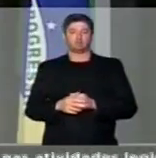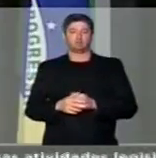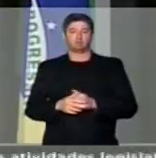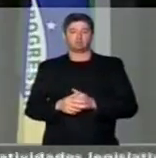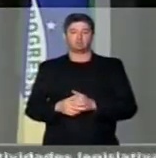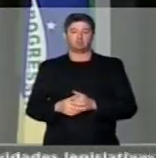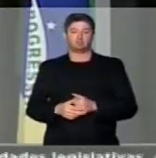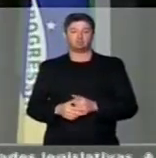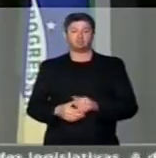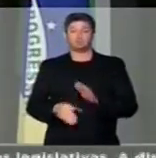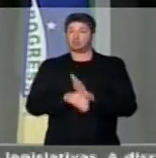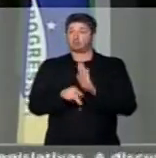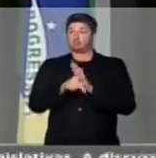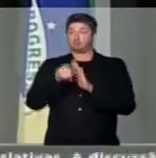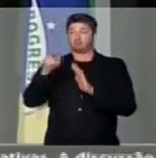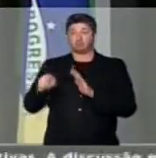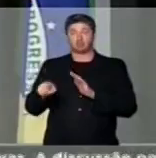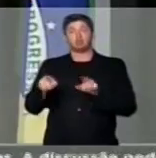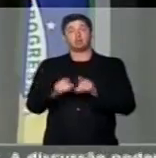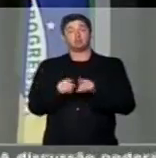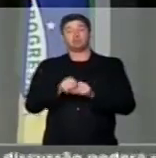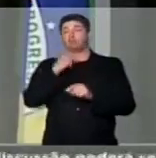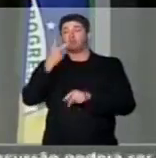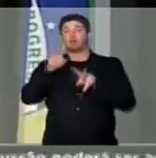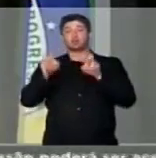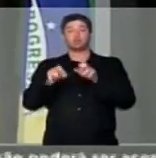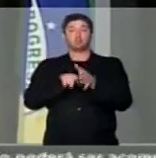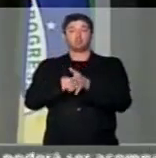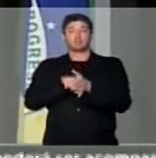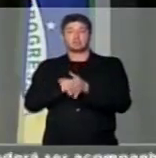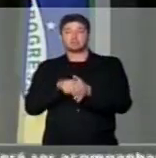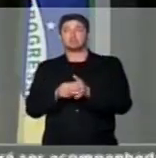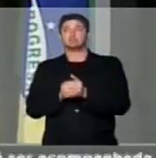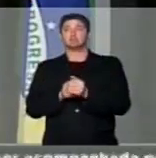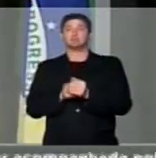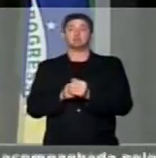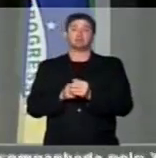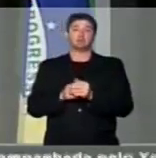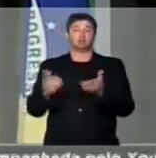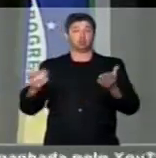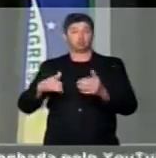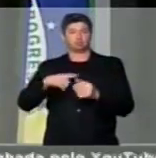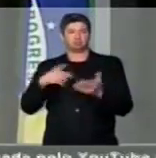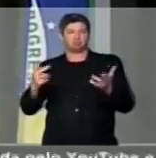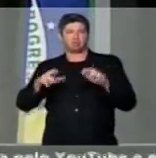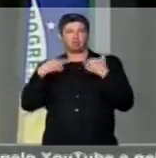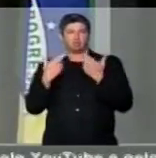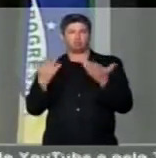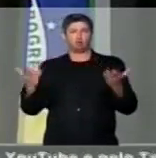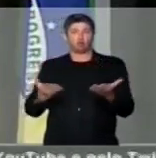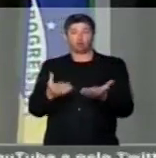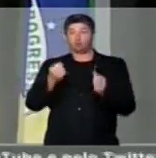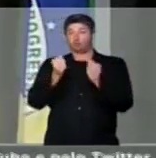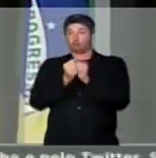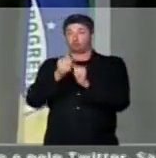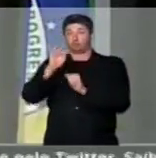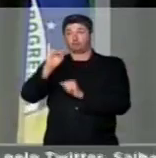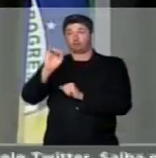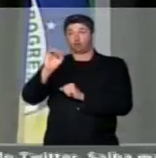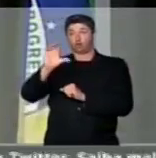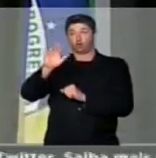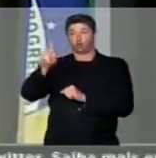partindo também para os elementos de pesquisa que temos hoje. Então a reunião hoje foi com a Fiocruz,